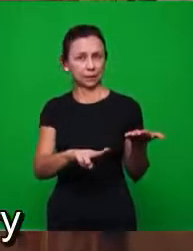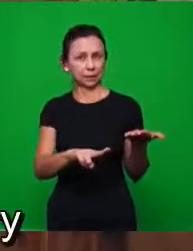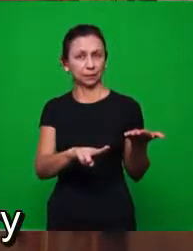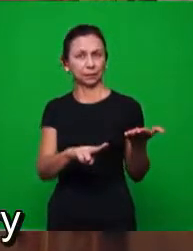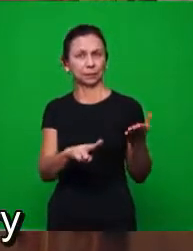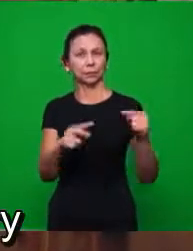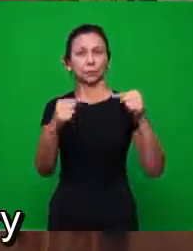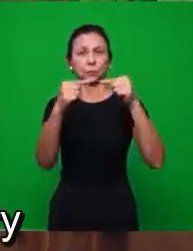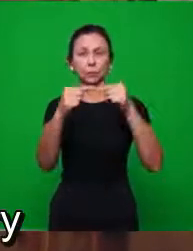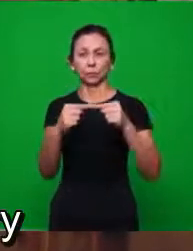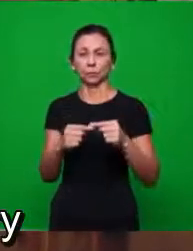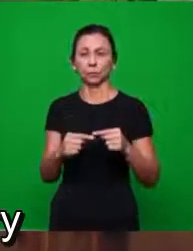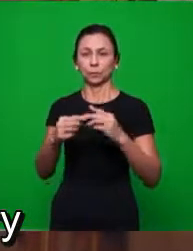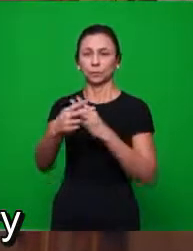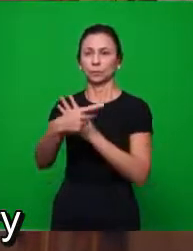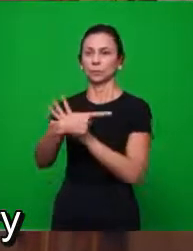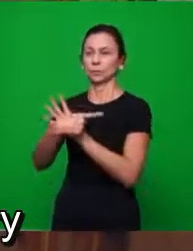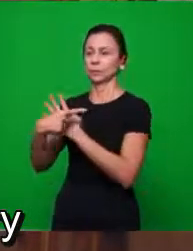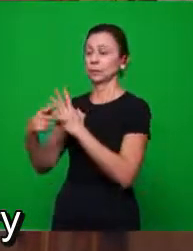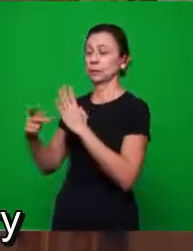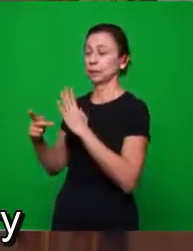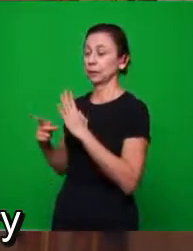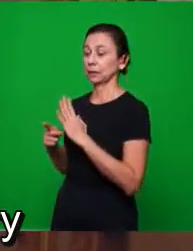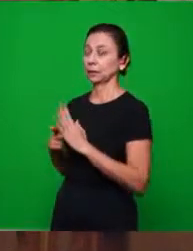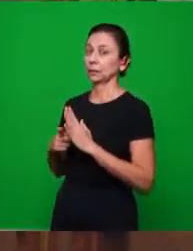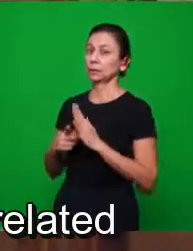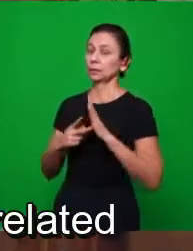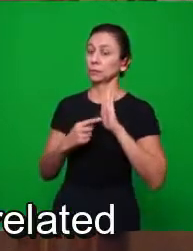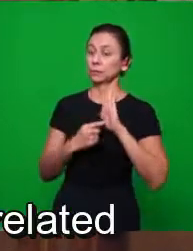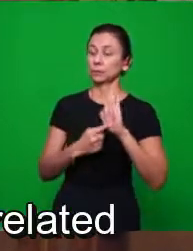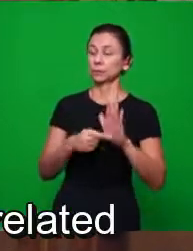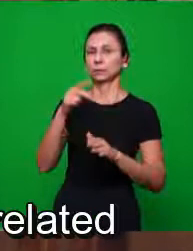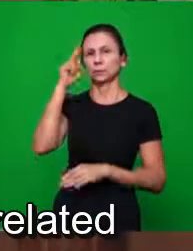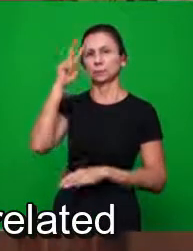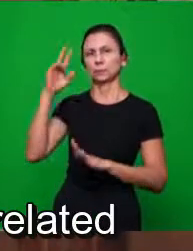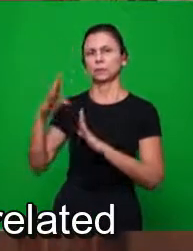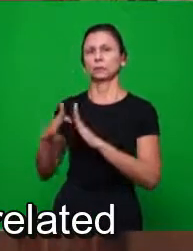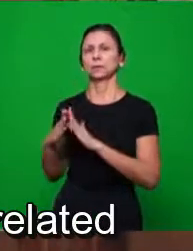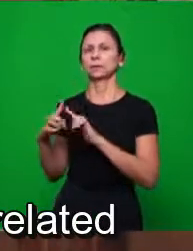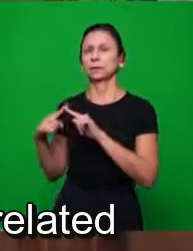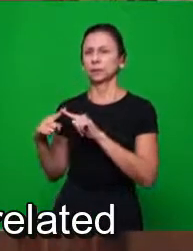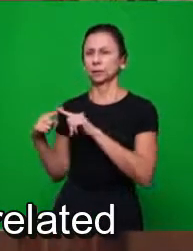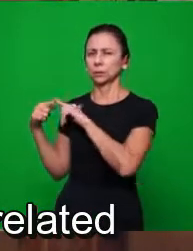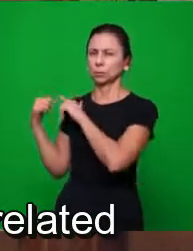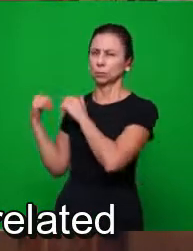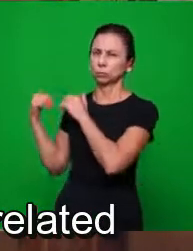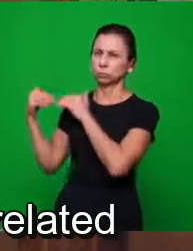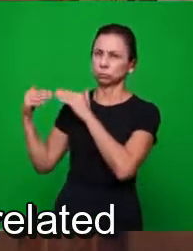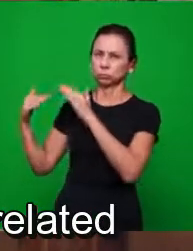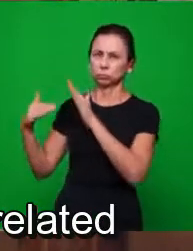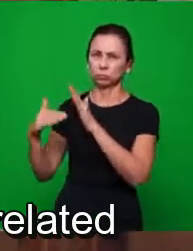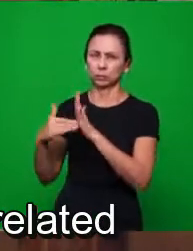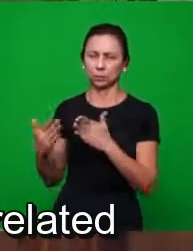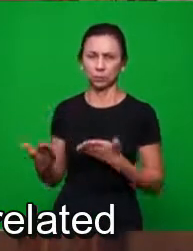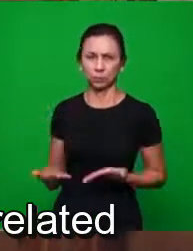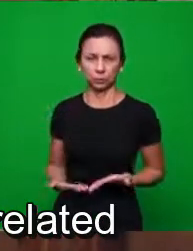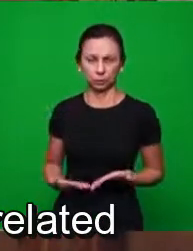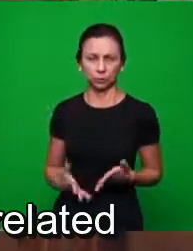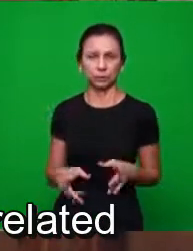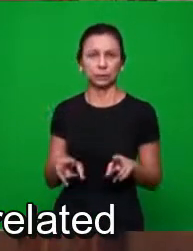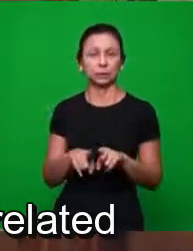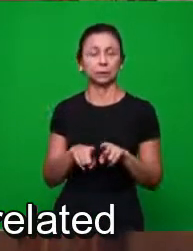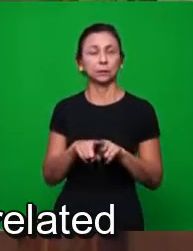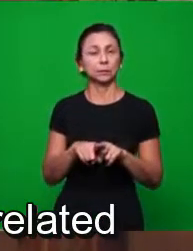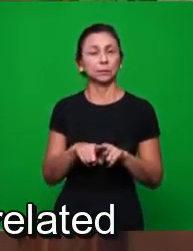parábolas, falando, portanto, da história da Igreja. E a outra parte do